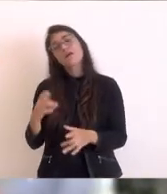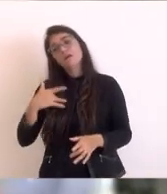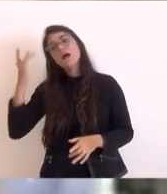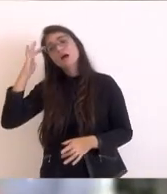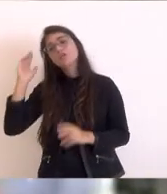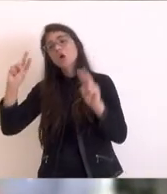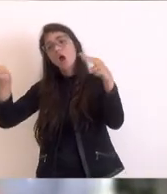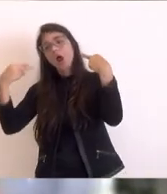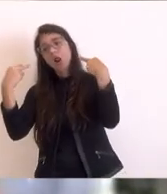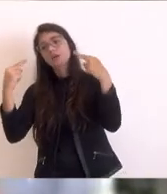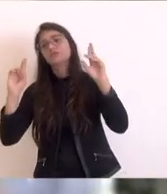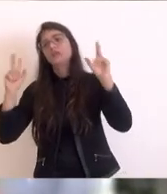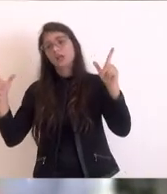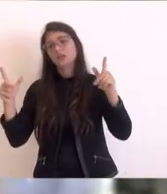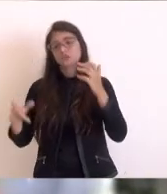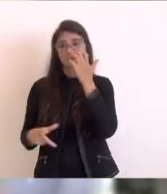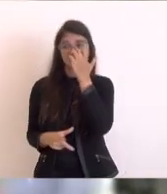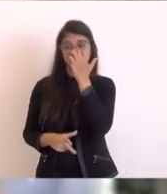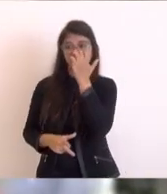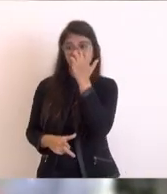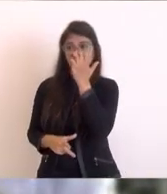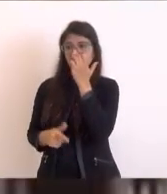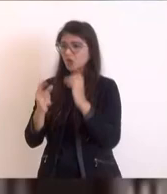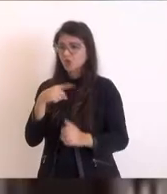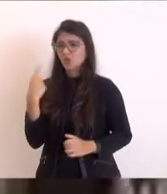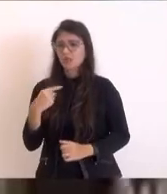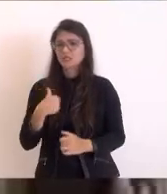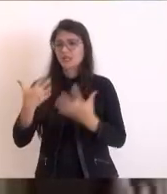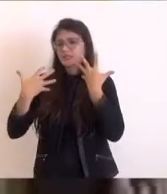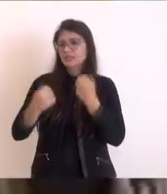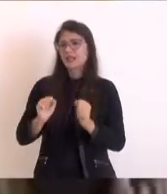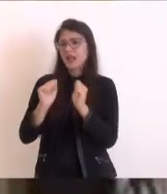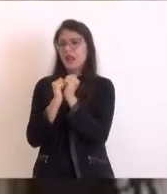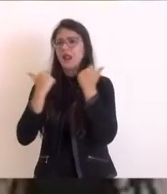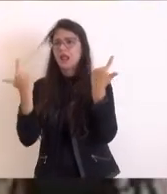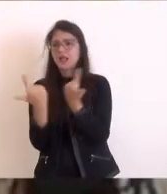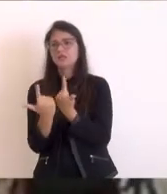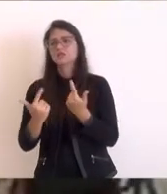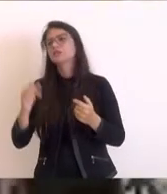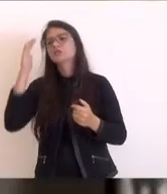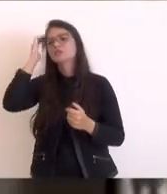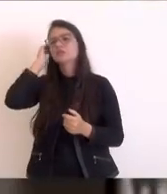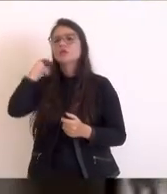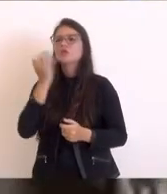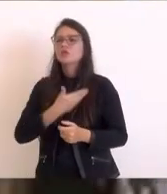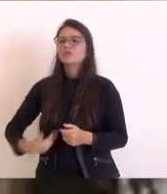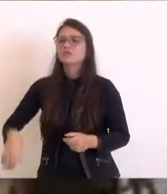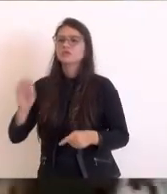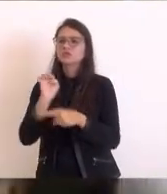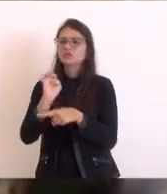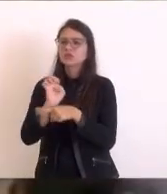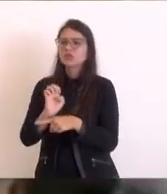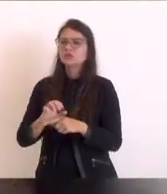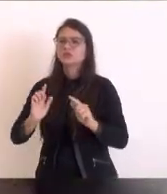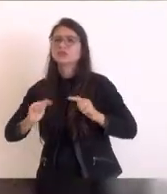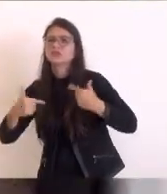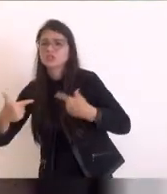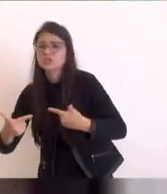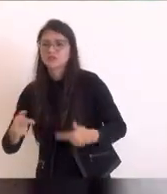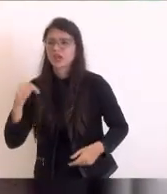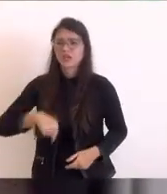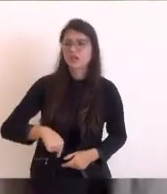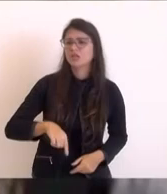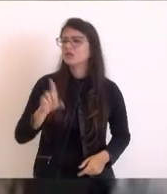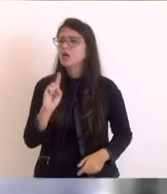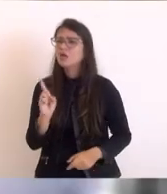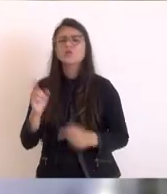olho. Nós não podemos aceitar a LERJ só e o governo do Estado ter essa iniciativa de vir aqui, nós temos